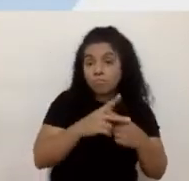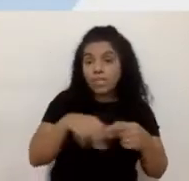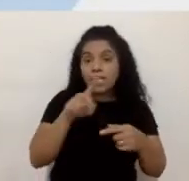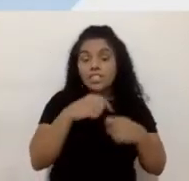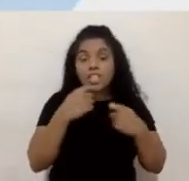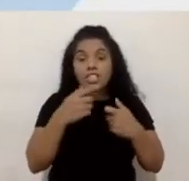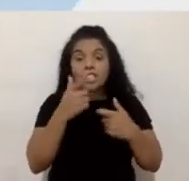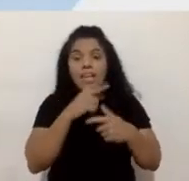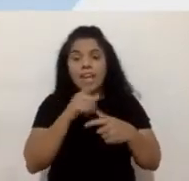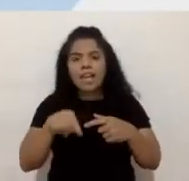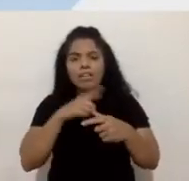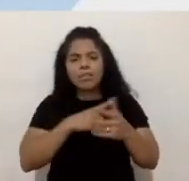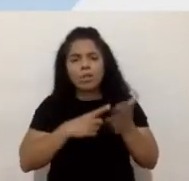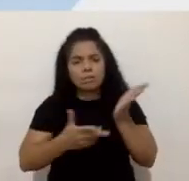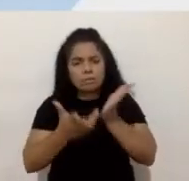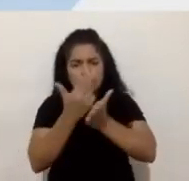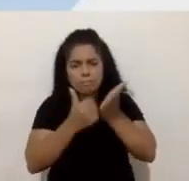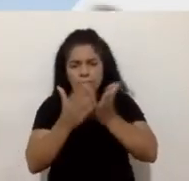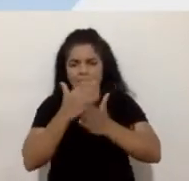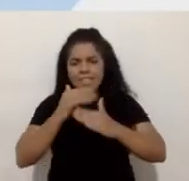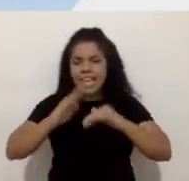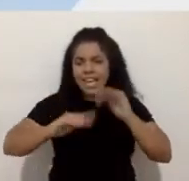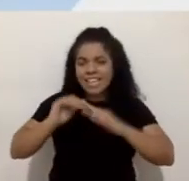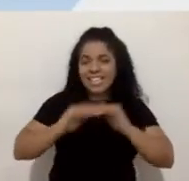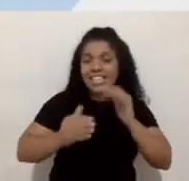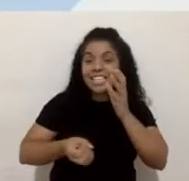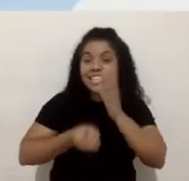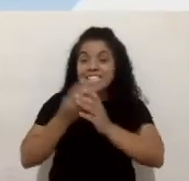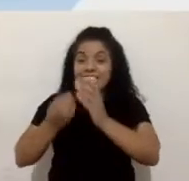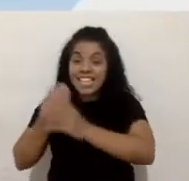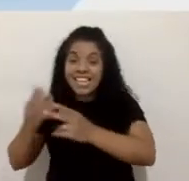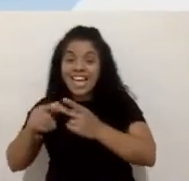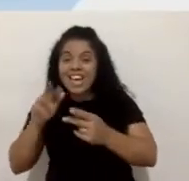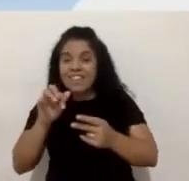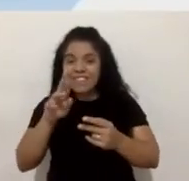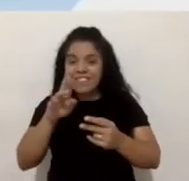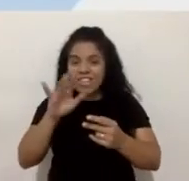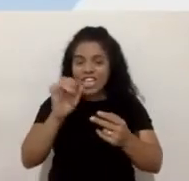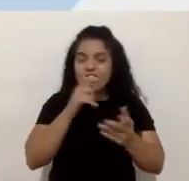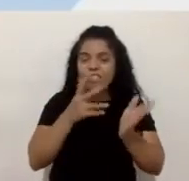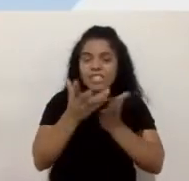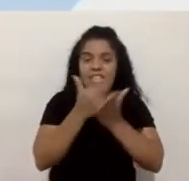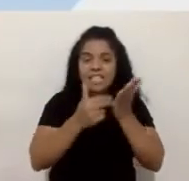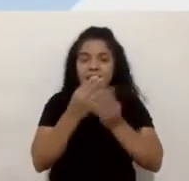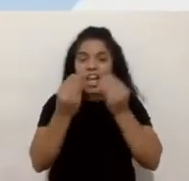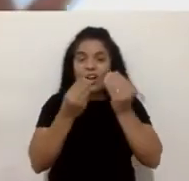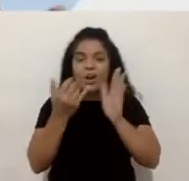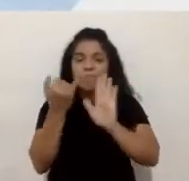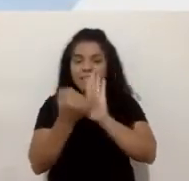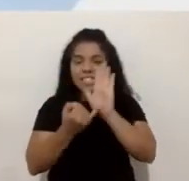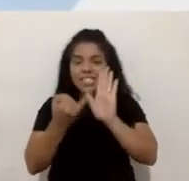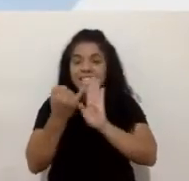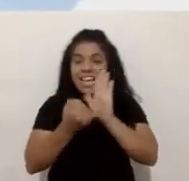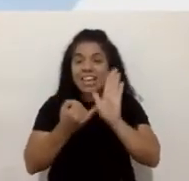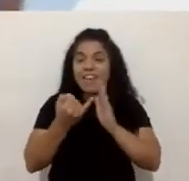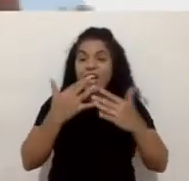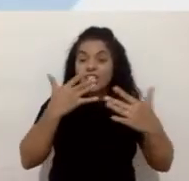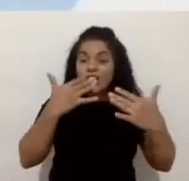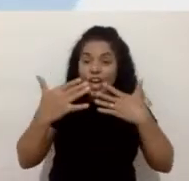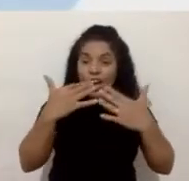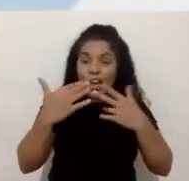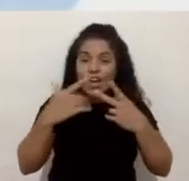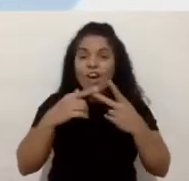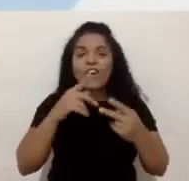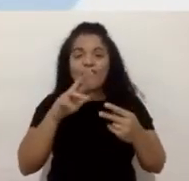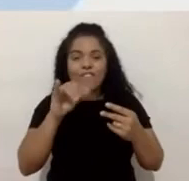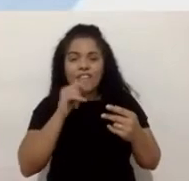designers comecem a criar features, né, a desenhar as interfaces já com cores, com features, formatos,